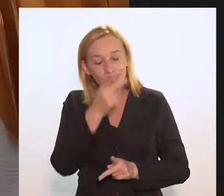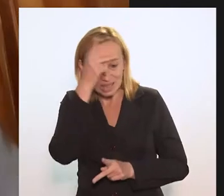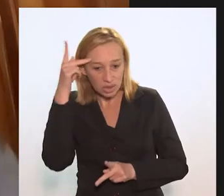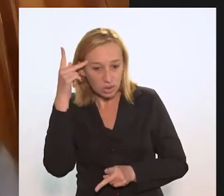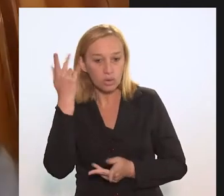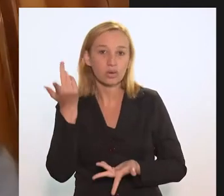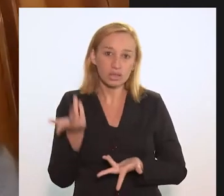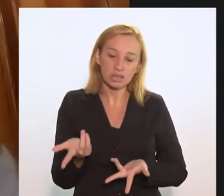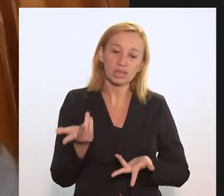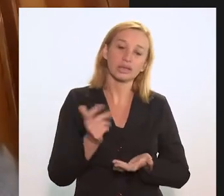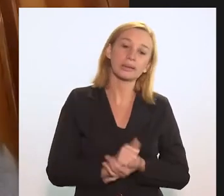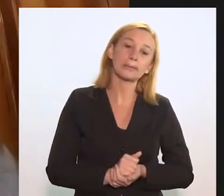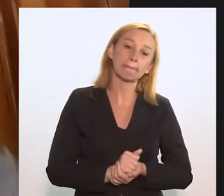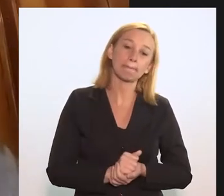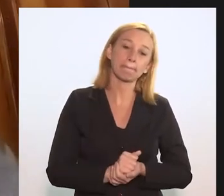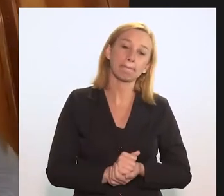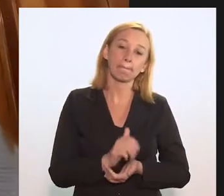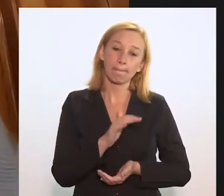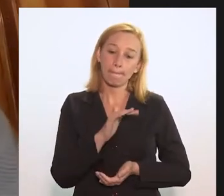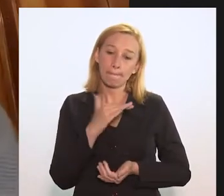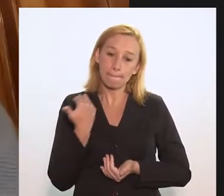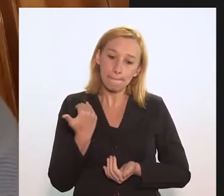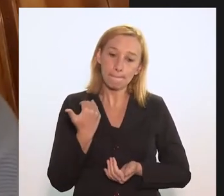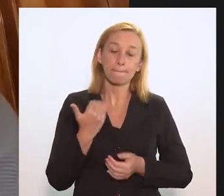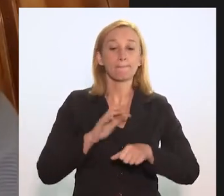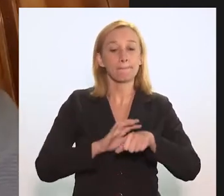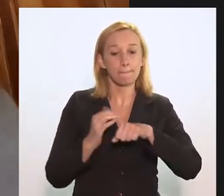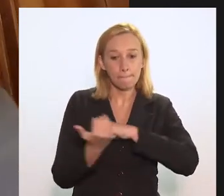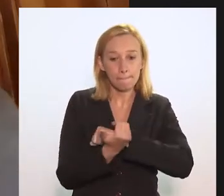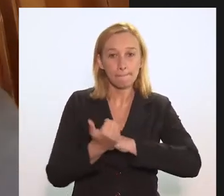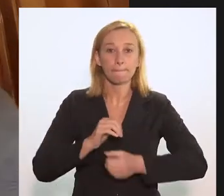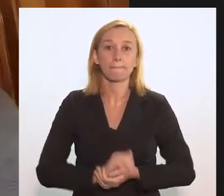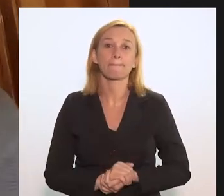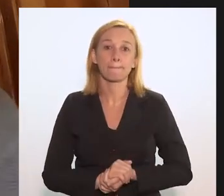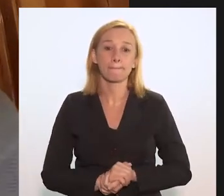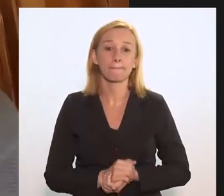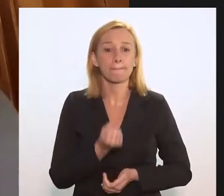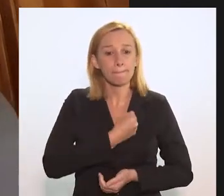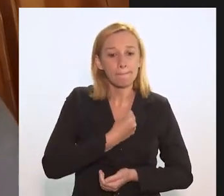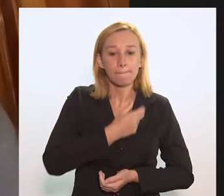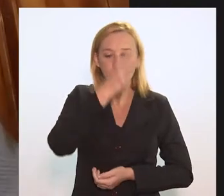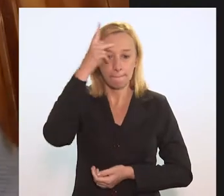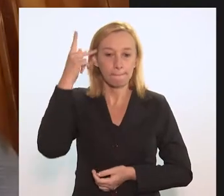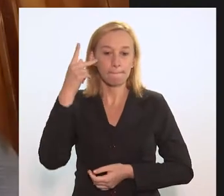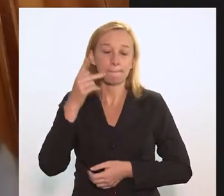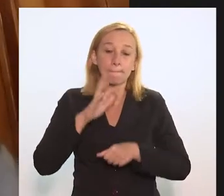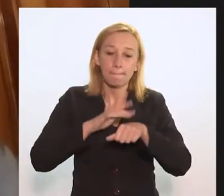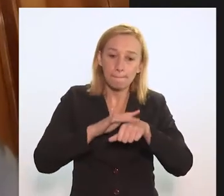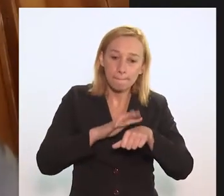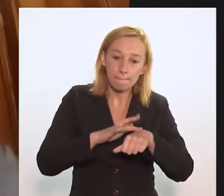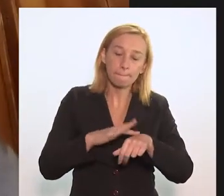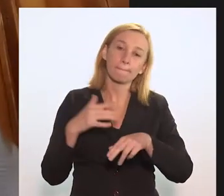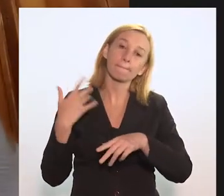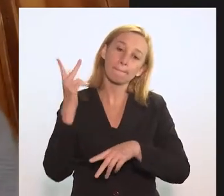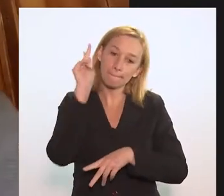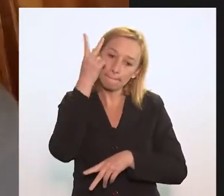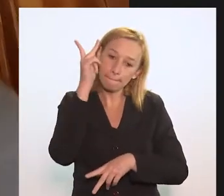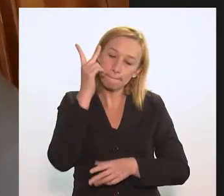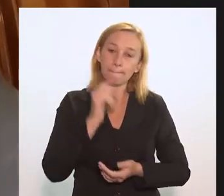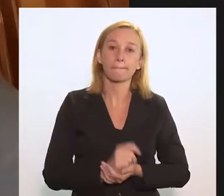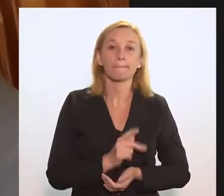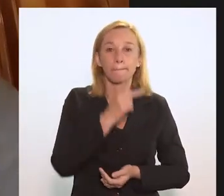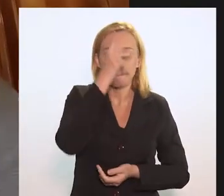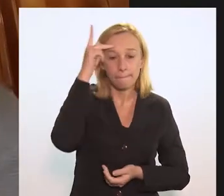pessoas, da mesma forma como se coloca, da mortalidade da COVID e do número de pessoas adoecendo, são histórias,